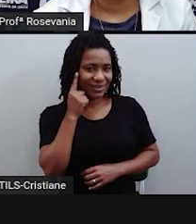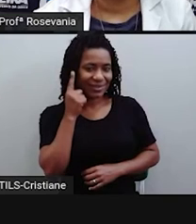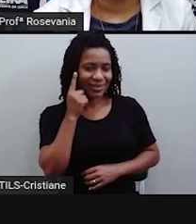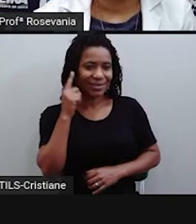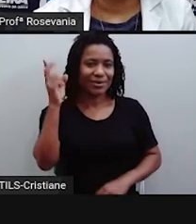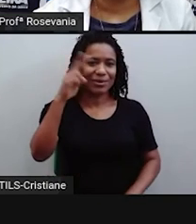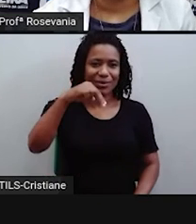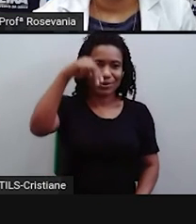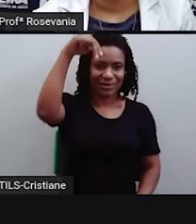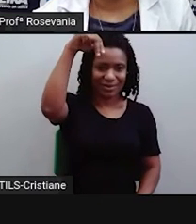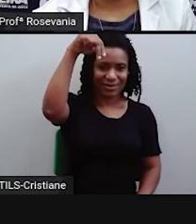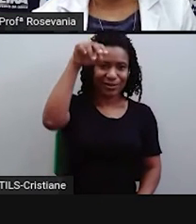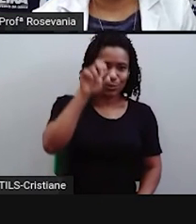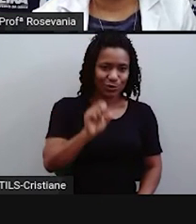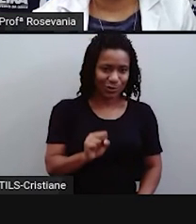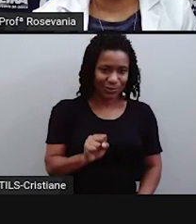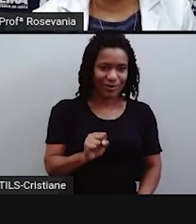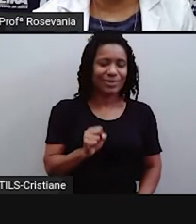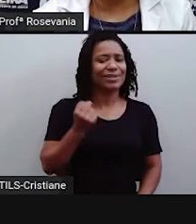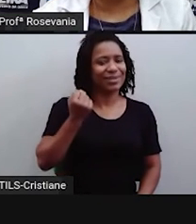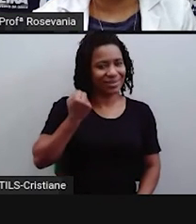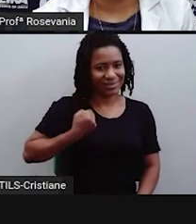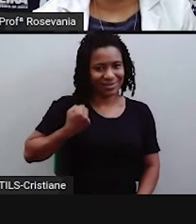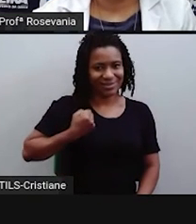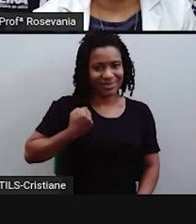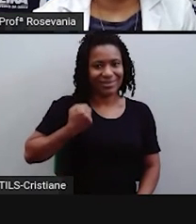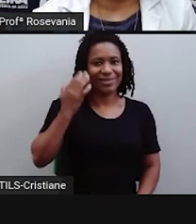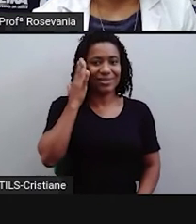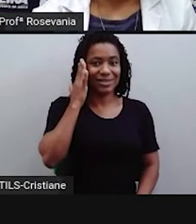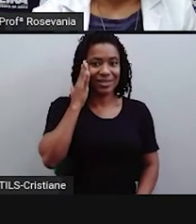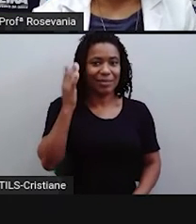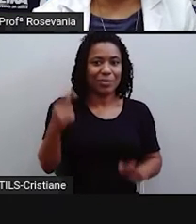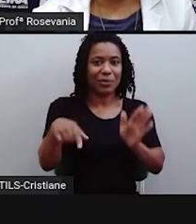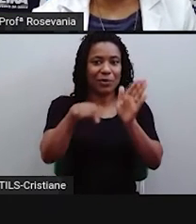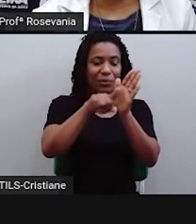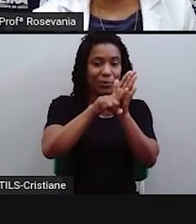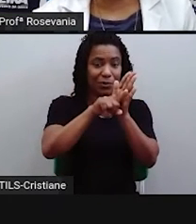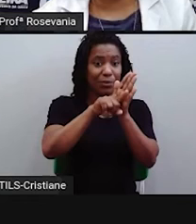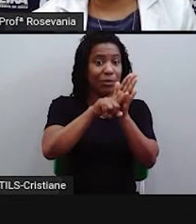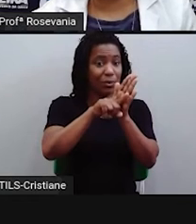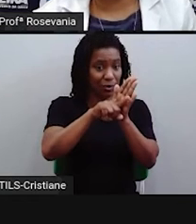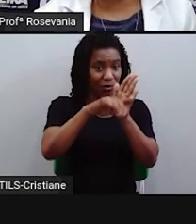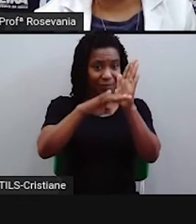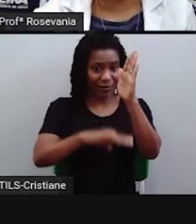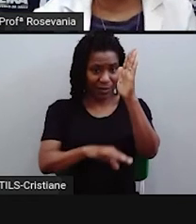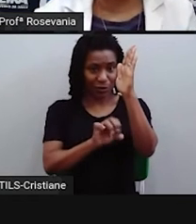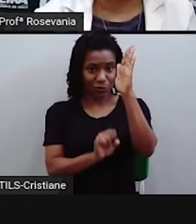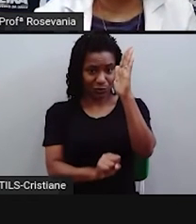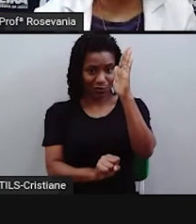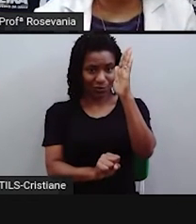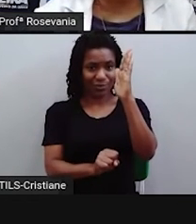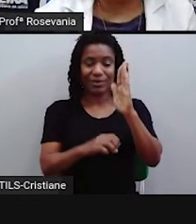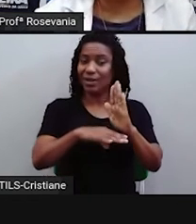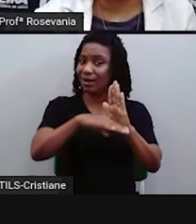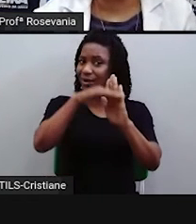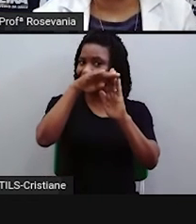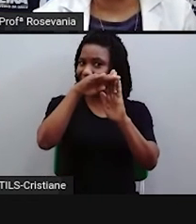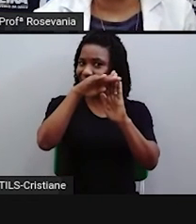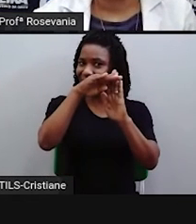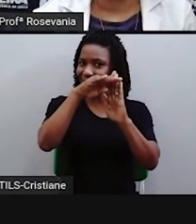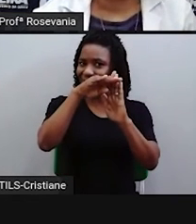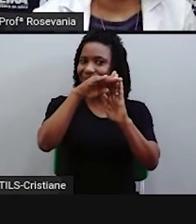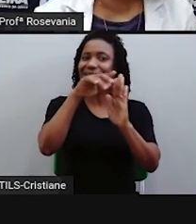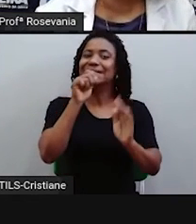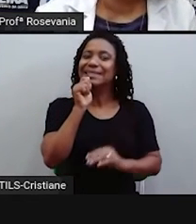eu tenho eu já sei que é do sul, né, o tracinho aqui do menos, viu, e o Círculo Polar Antártico, que não corta o